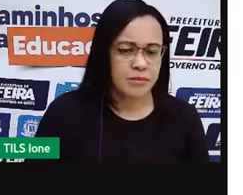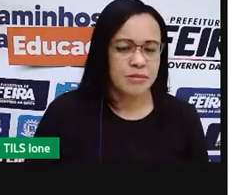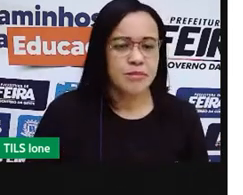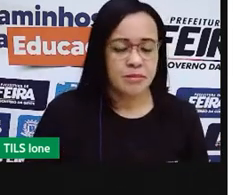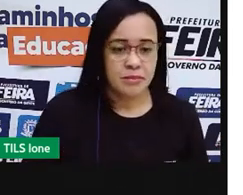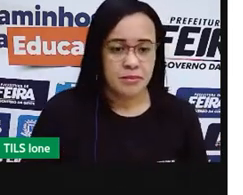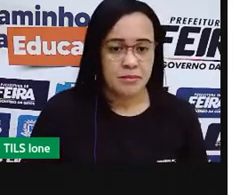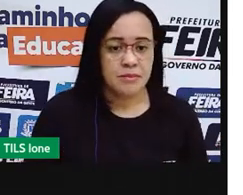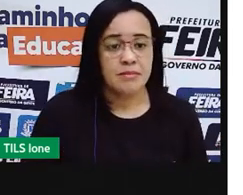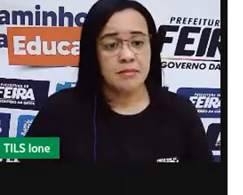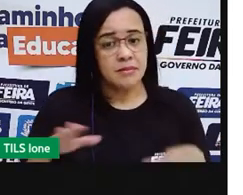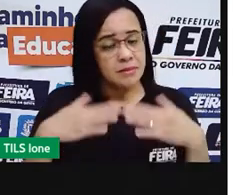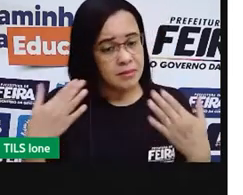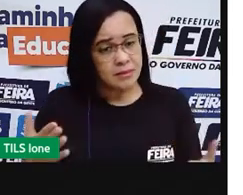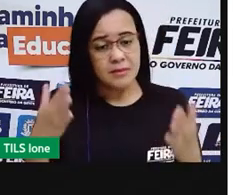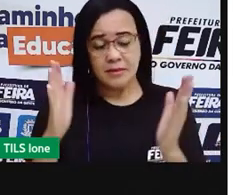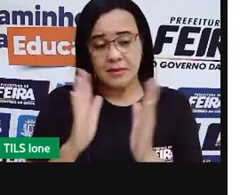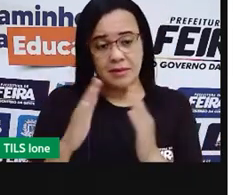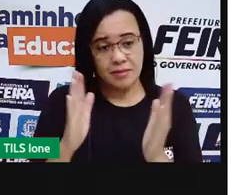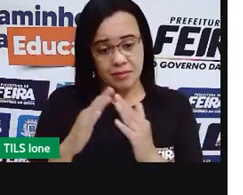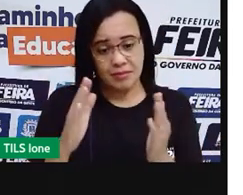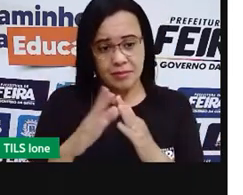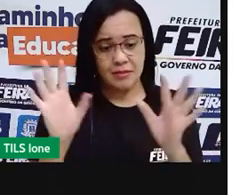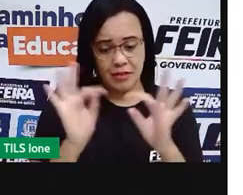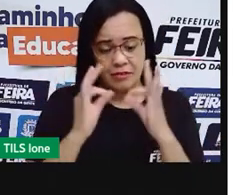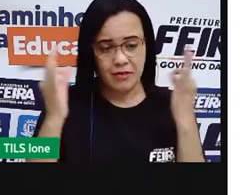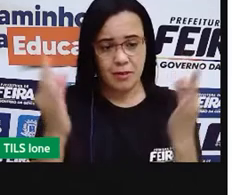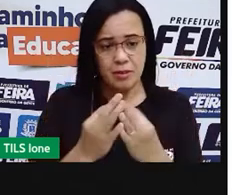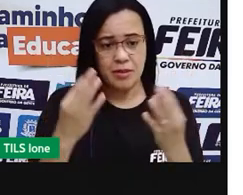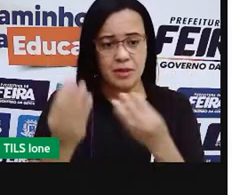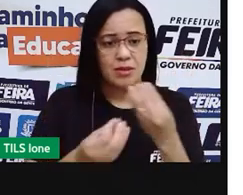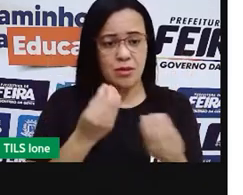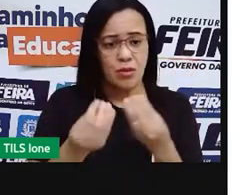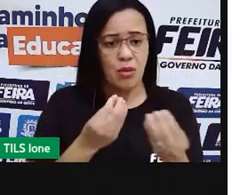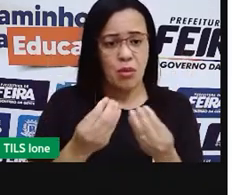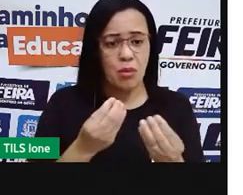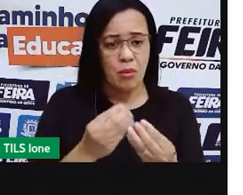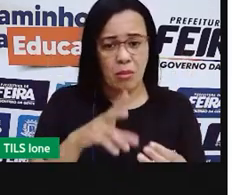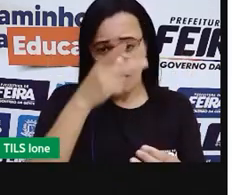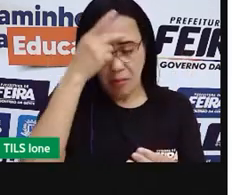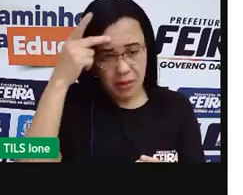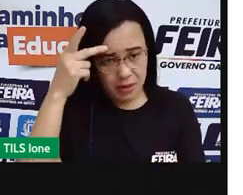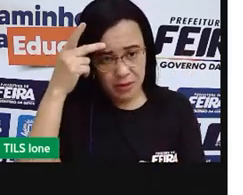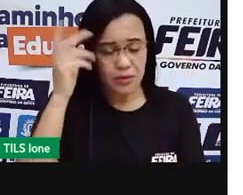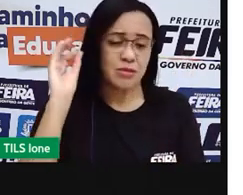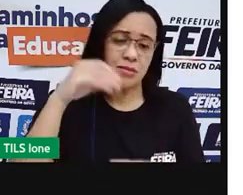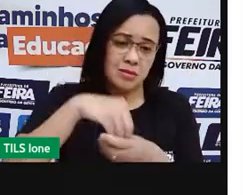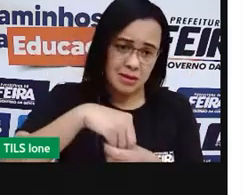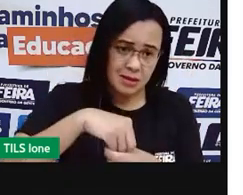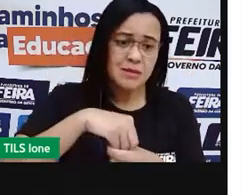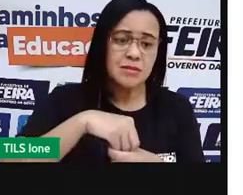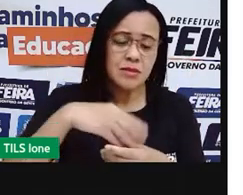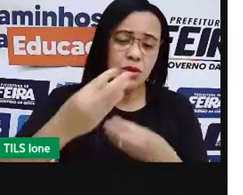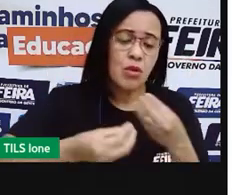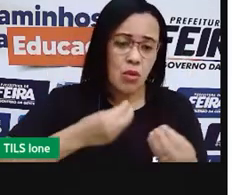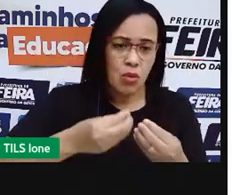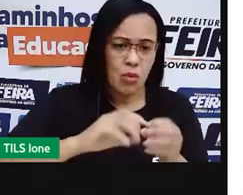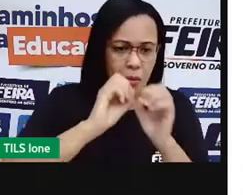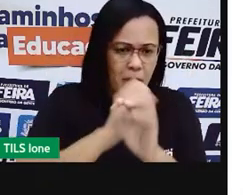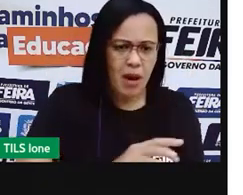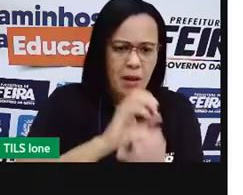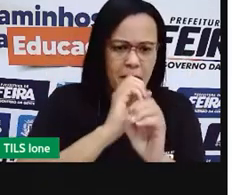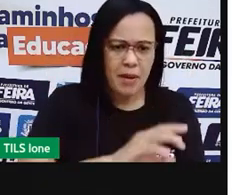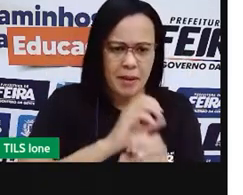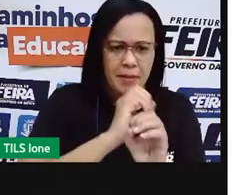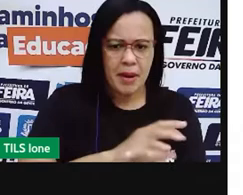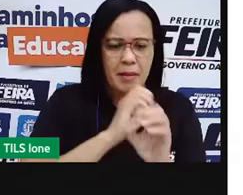Em casa. A sua mãe, seu pai, os seus responsáveis. Eles te dão orientações do que pode